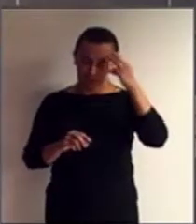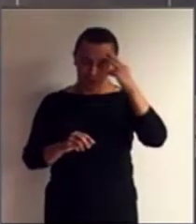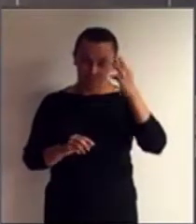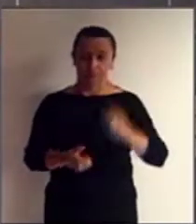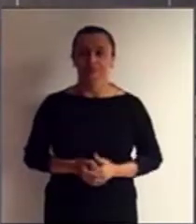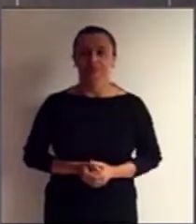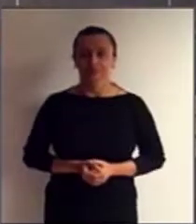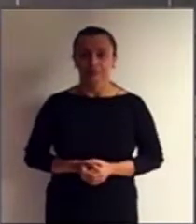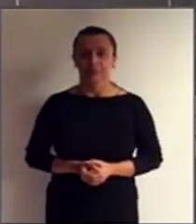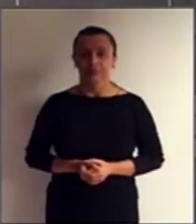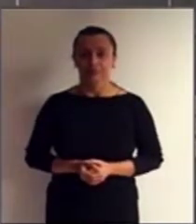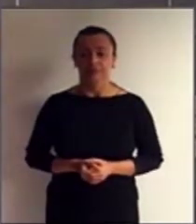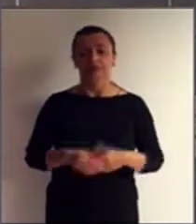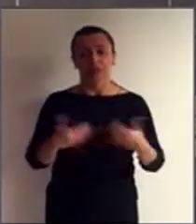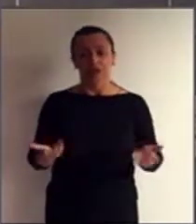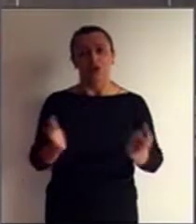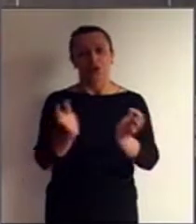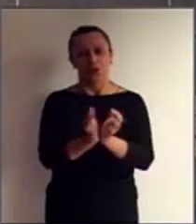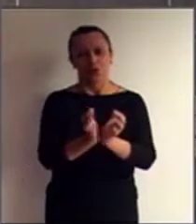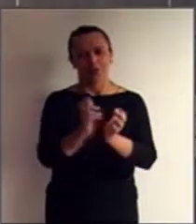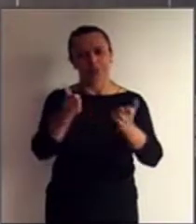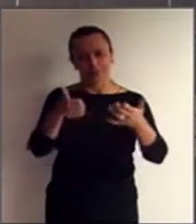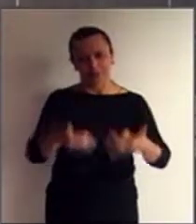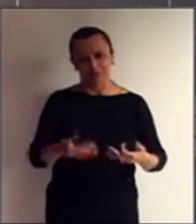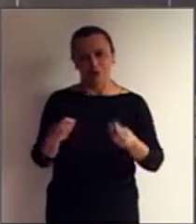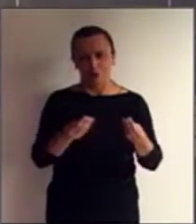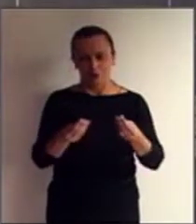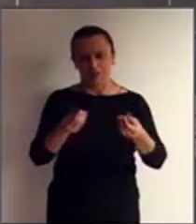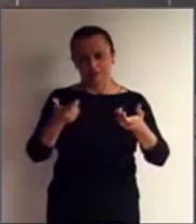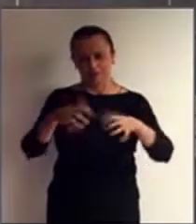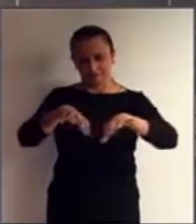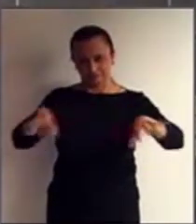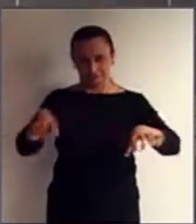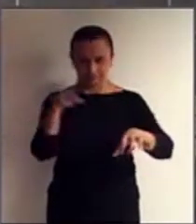cujo grupo é este que acabamos de nos referir.